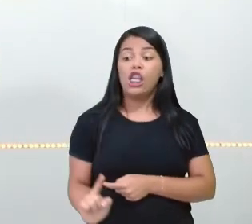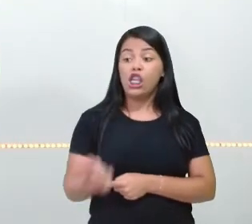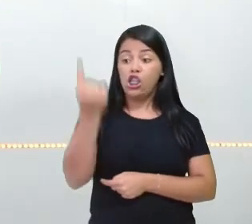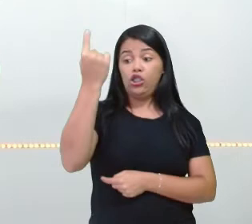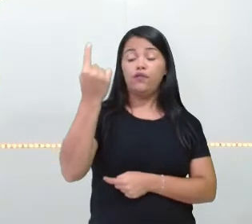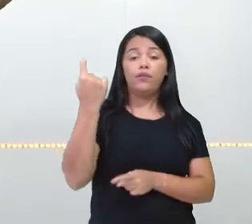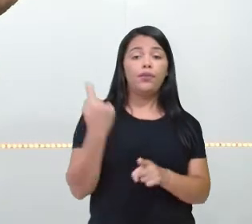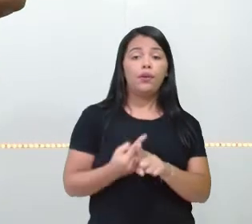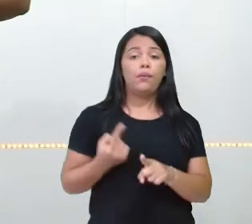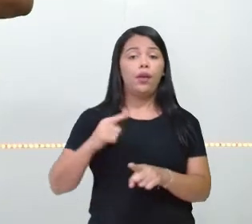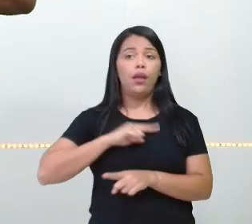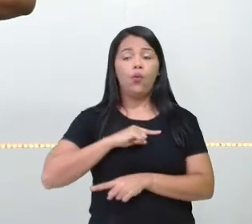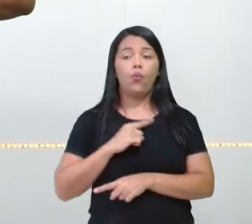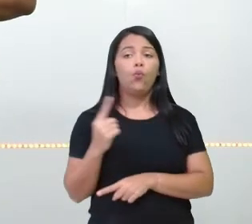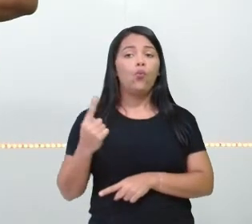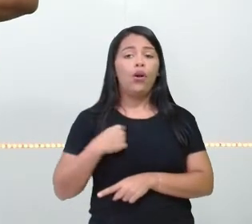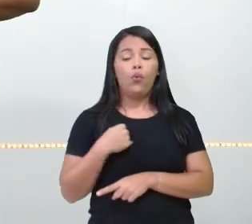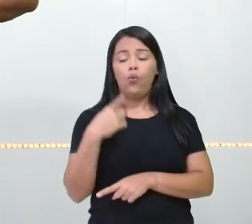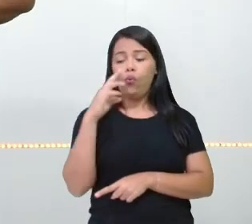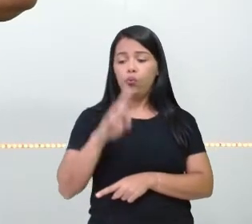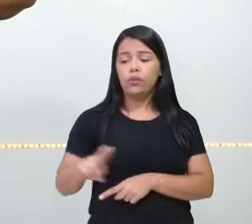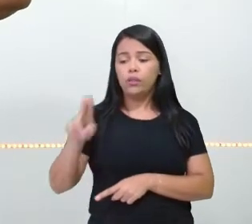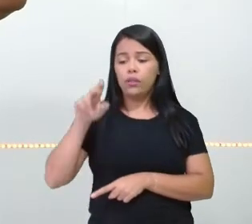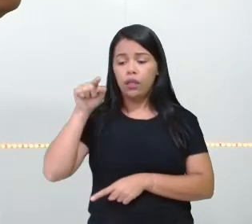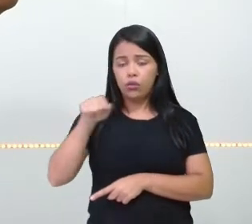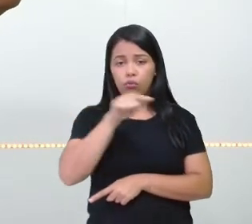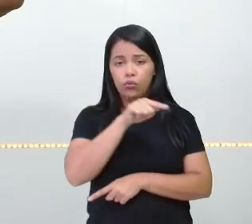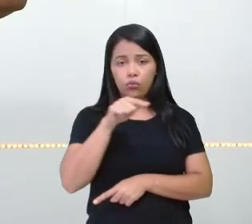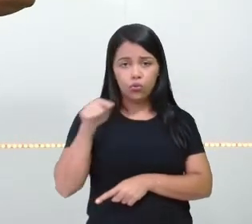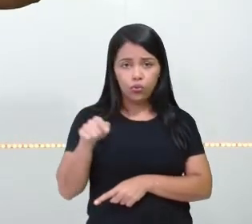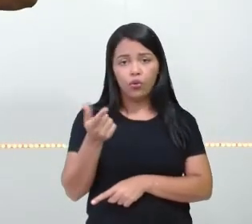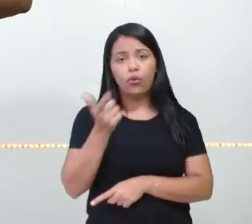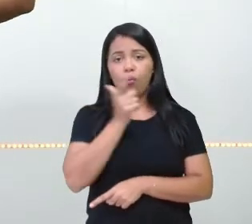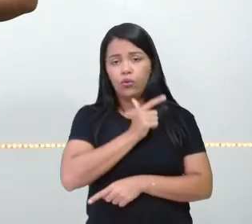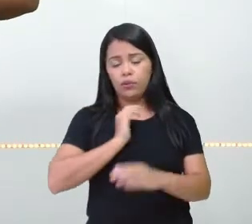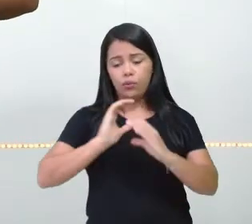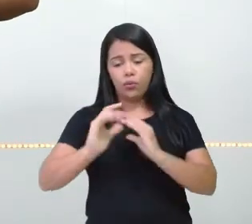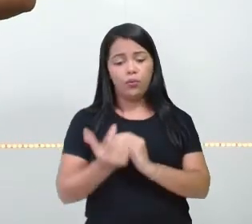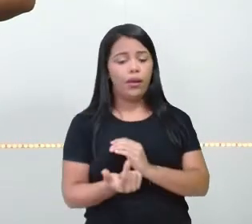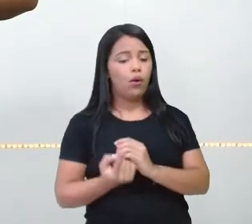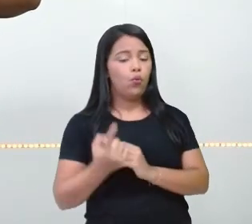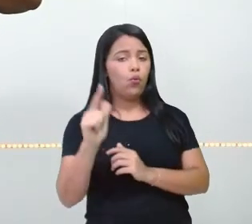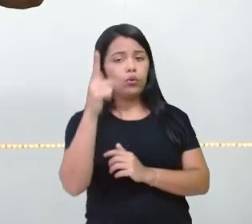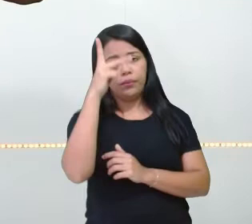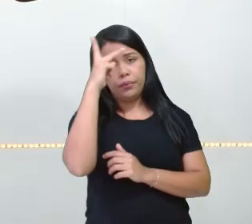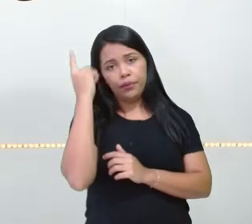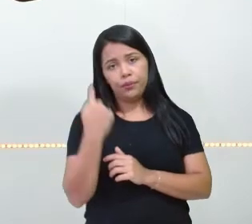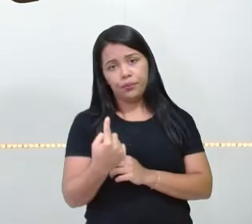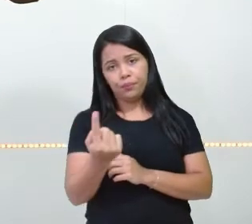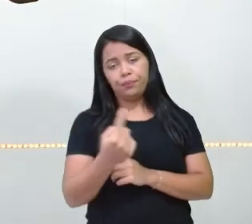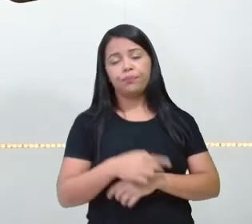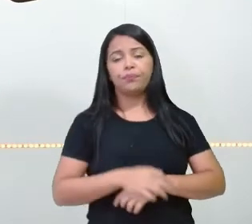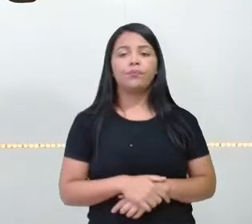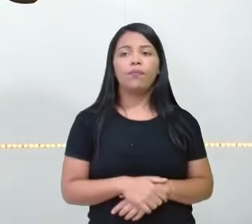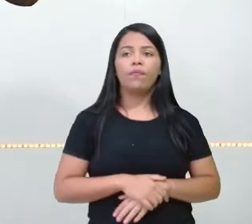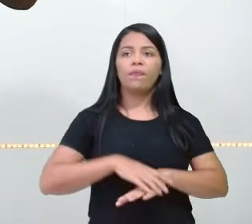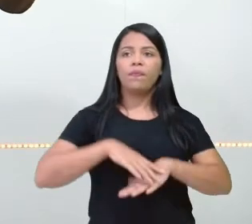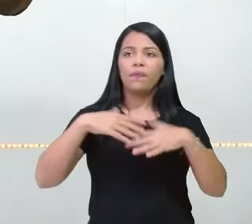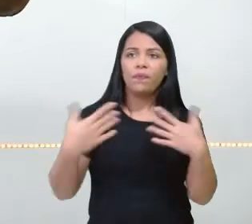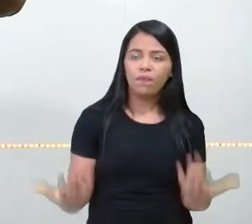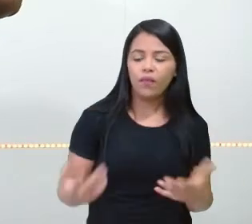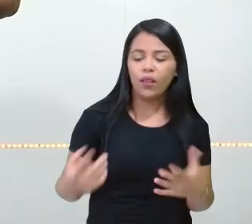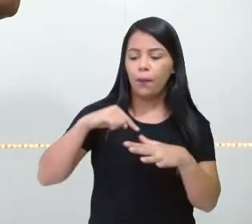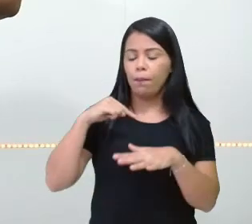comunico com outra pessoa, tá? E aí, meios de comunicação social, são meios de comunicações que